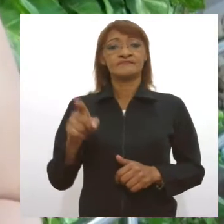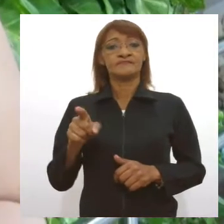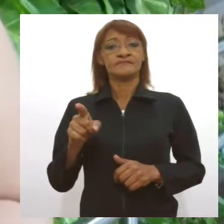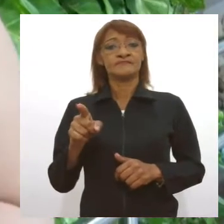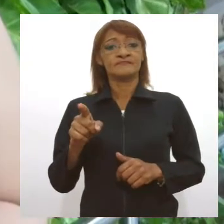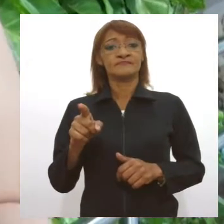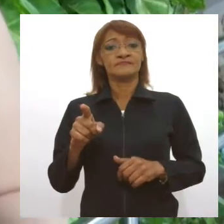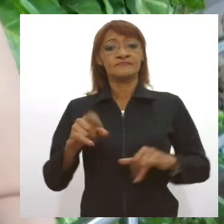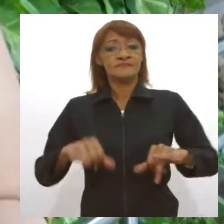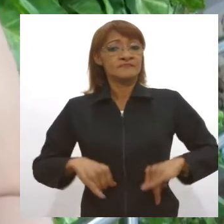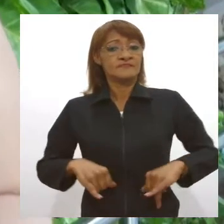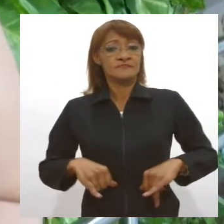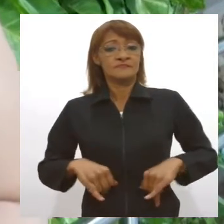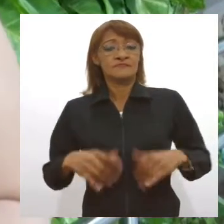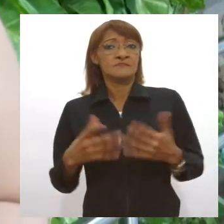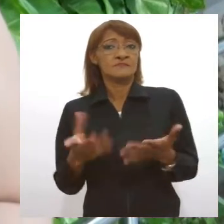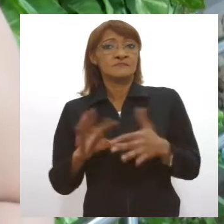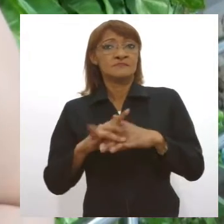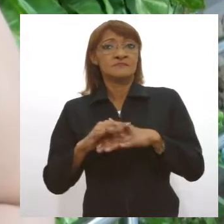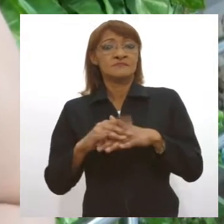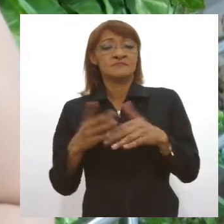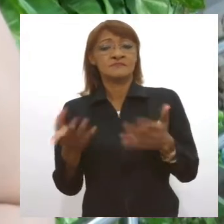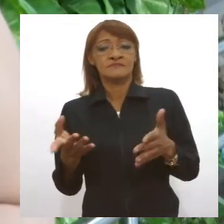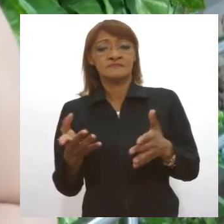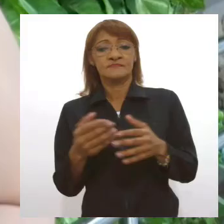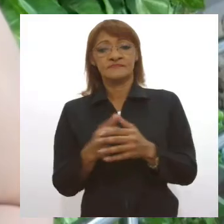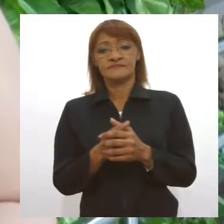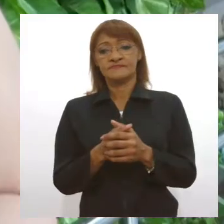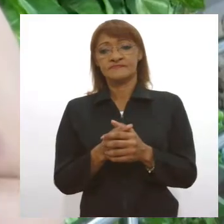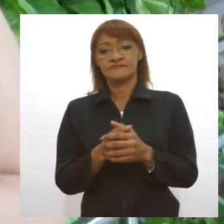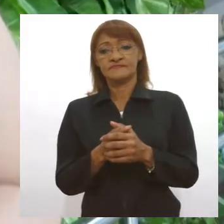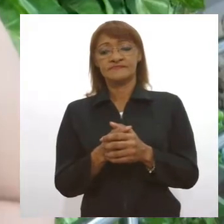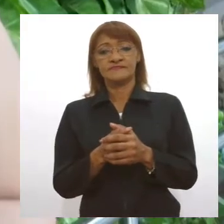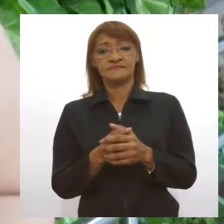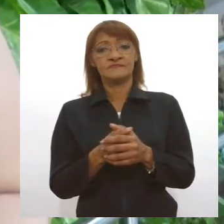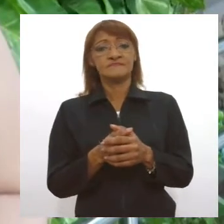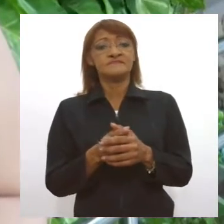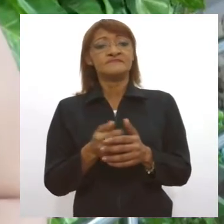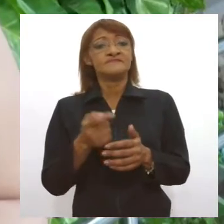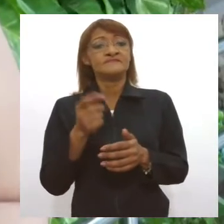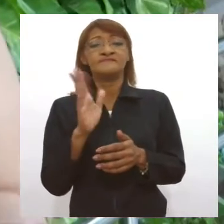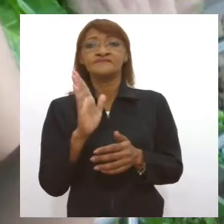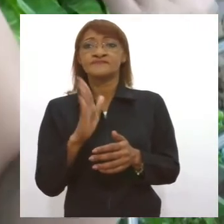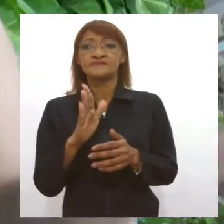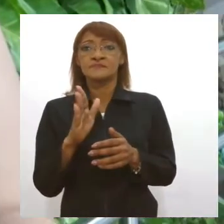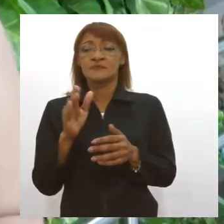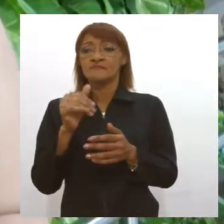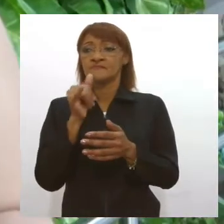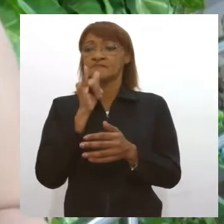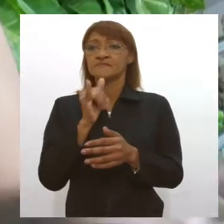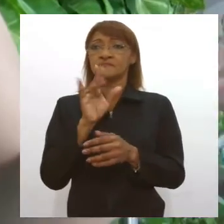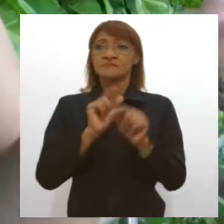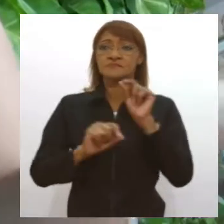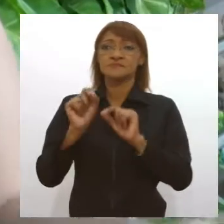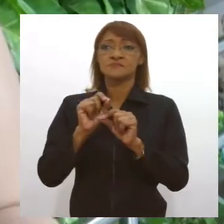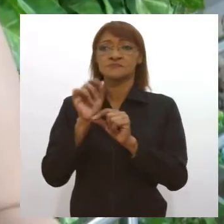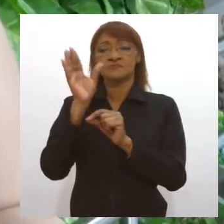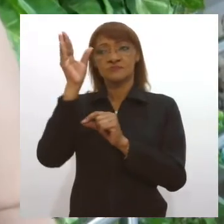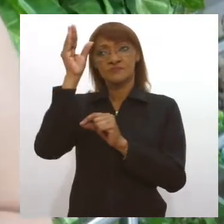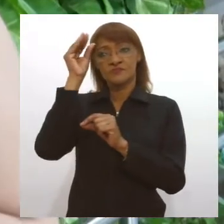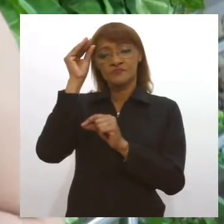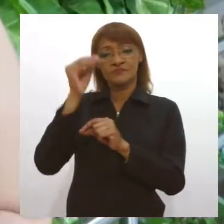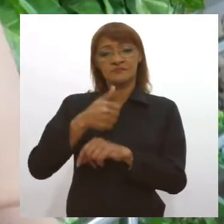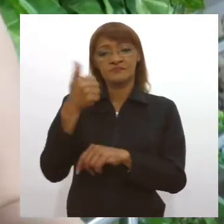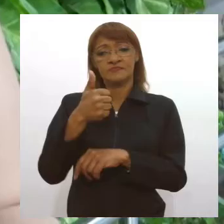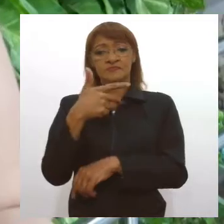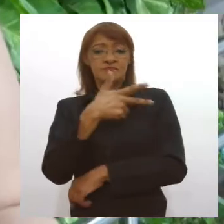dificuldade, por algum tipo de problema. E é metade de um alívio, né? Porque ainda falta a segunda dose. Quando você toma a